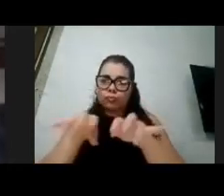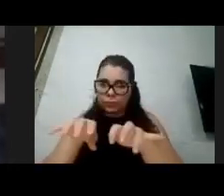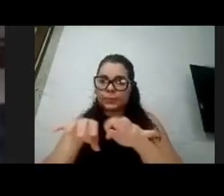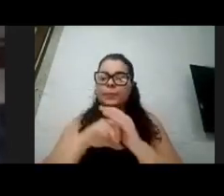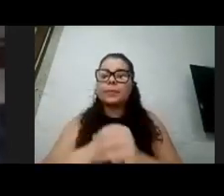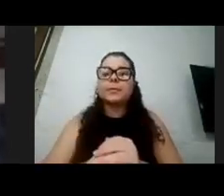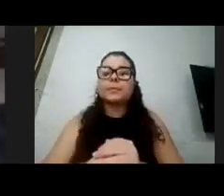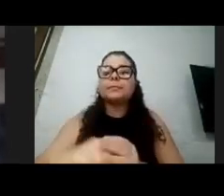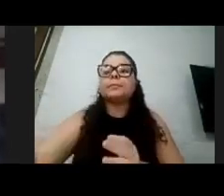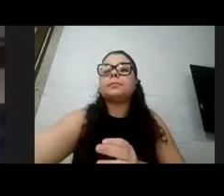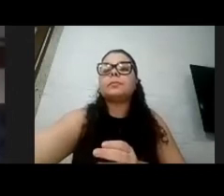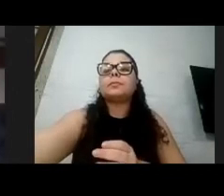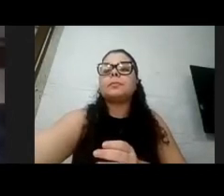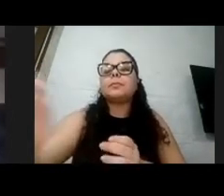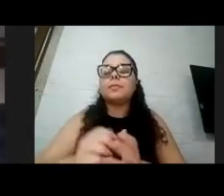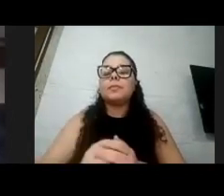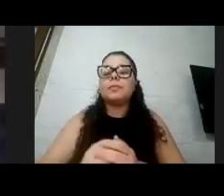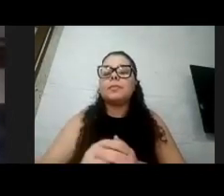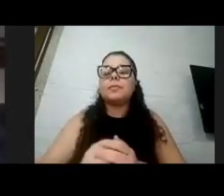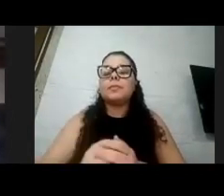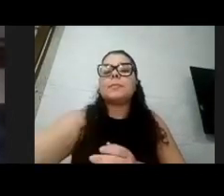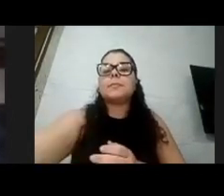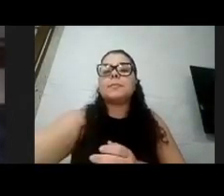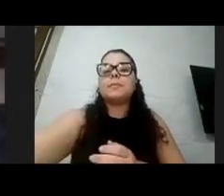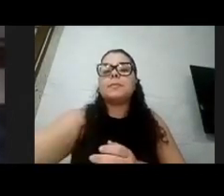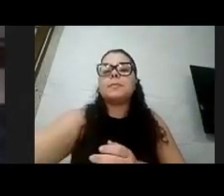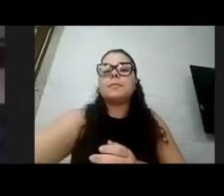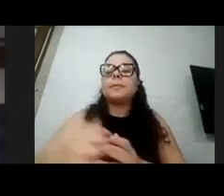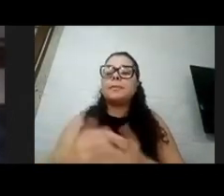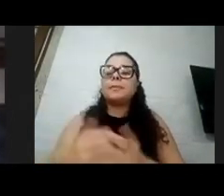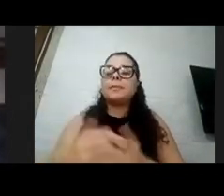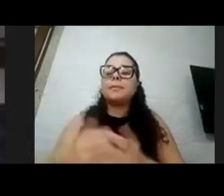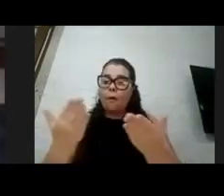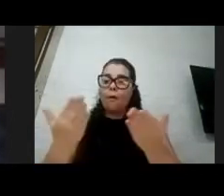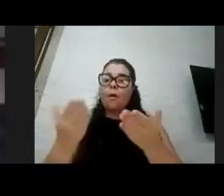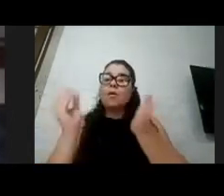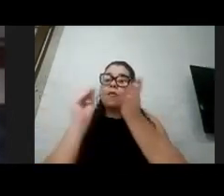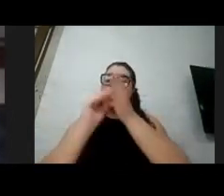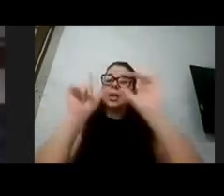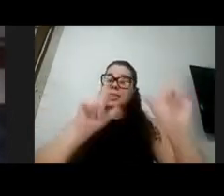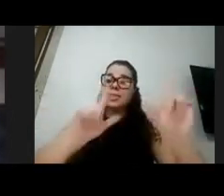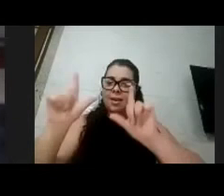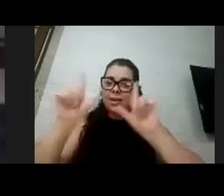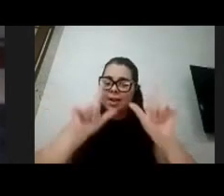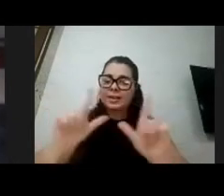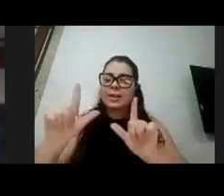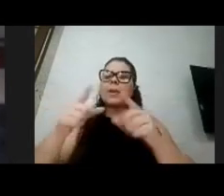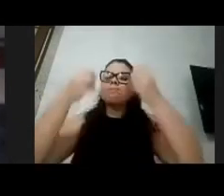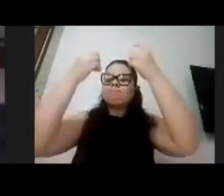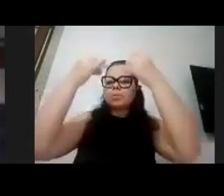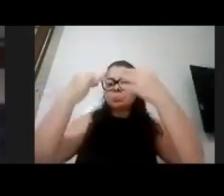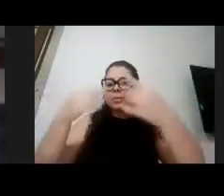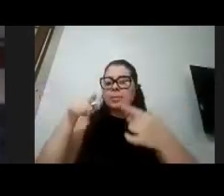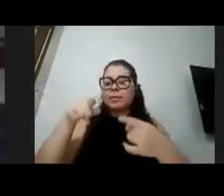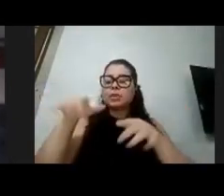Vou compartilhar minha tela aqui com vocês agora rapidinho, só para falar um pouquinho do MAIS. E aí depois a